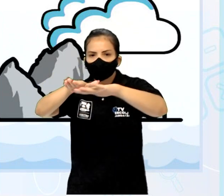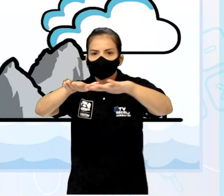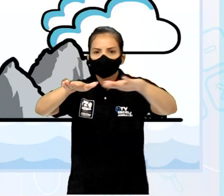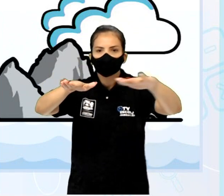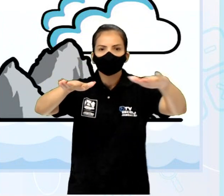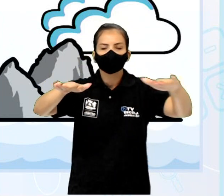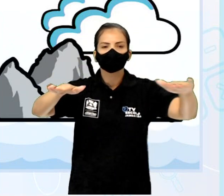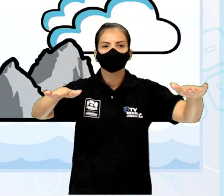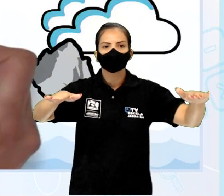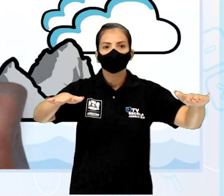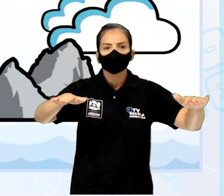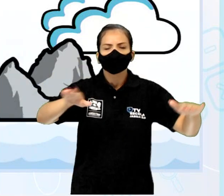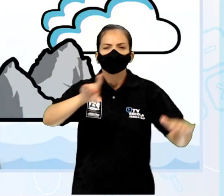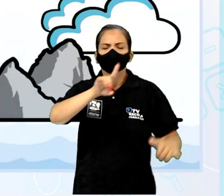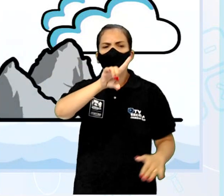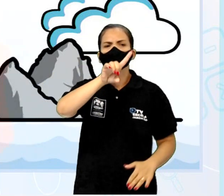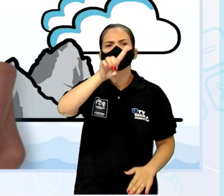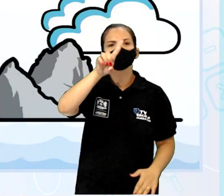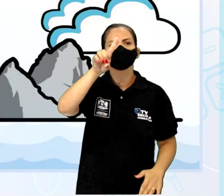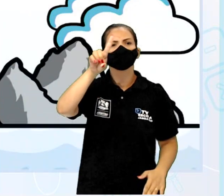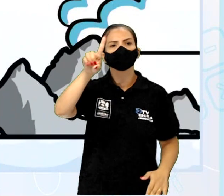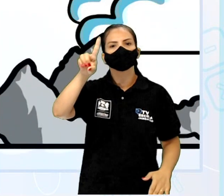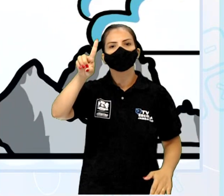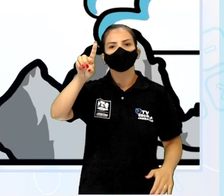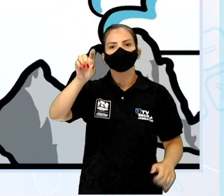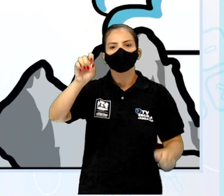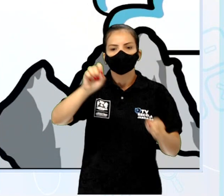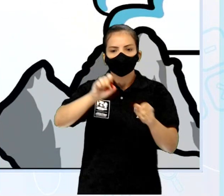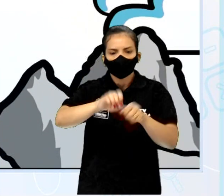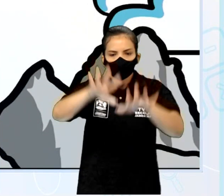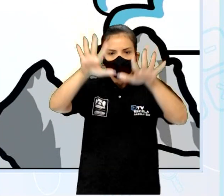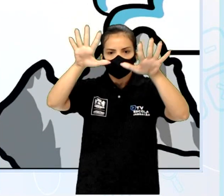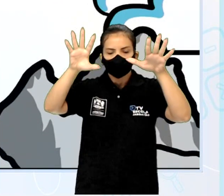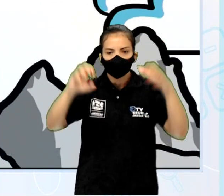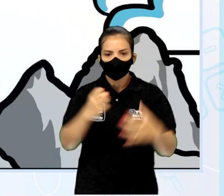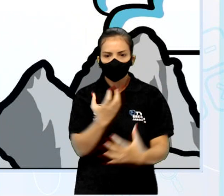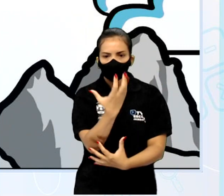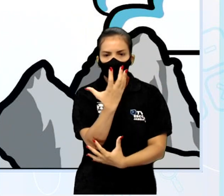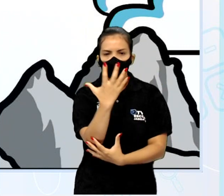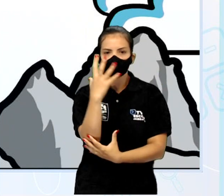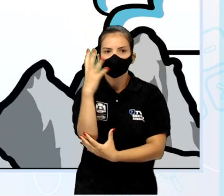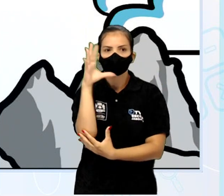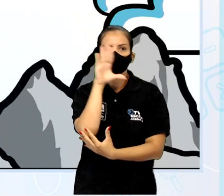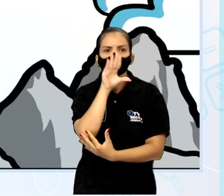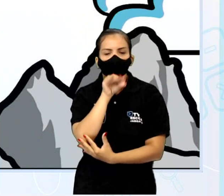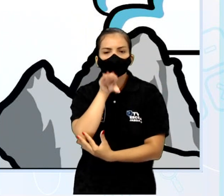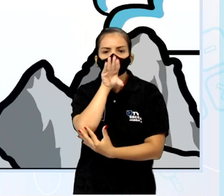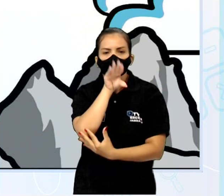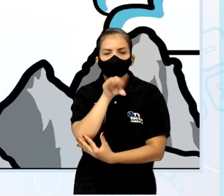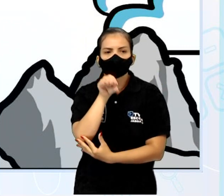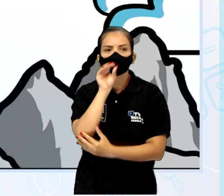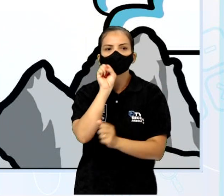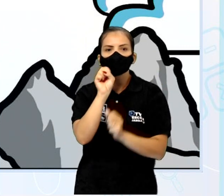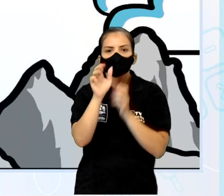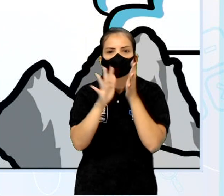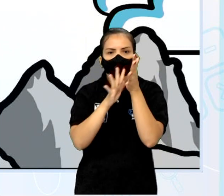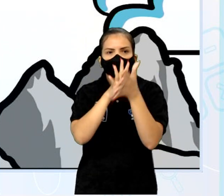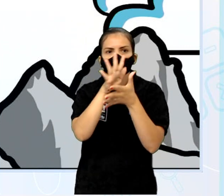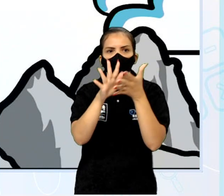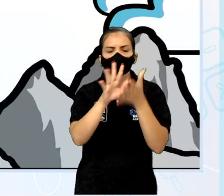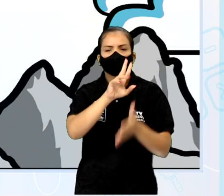Certo dia, eles criaram uma árvore que podia falar, e a chamaram de Balba.